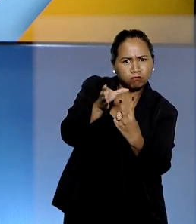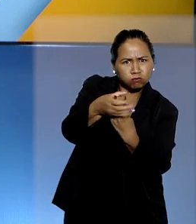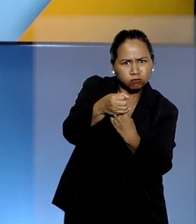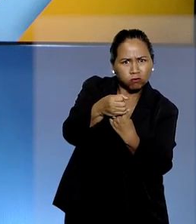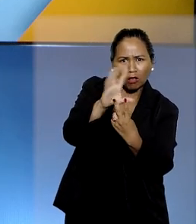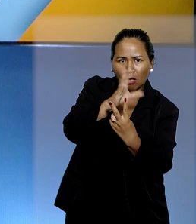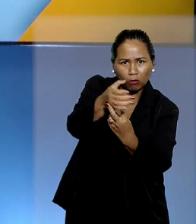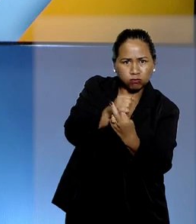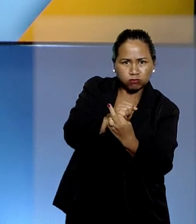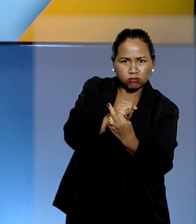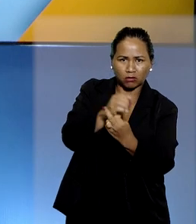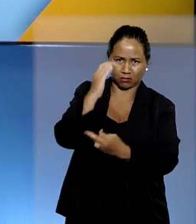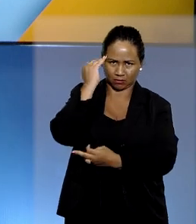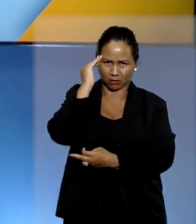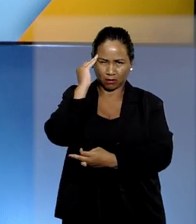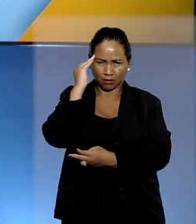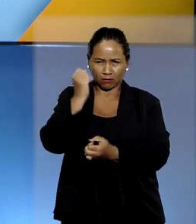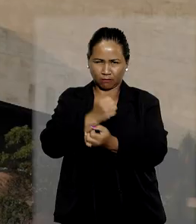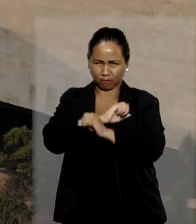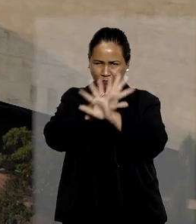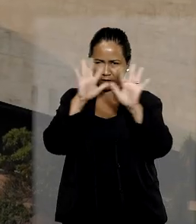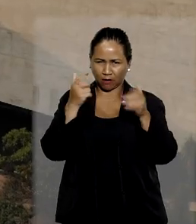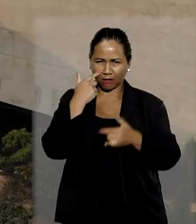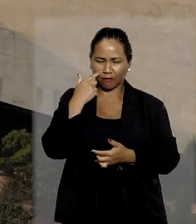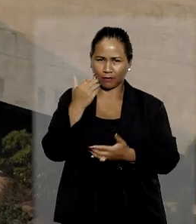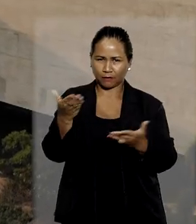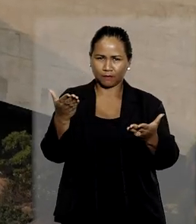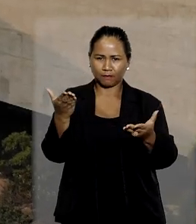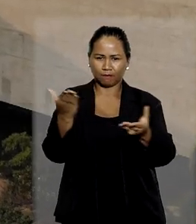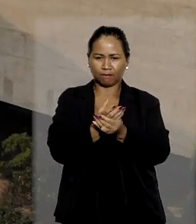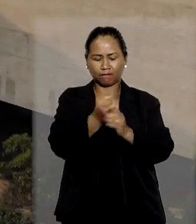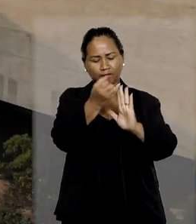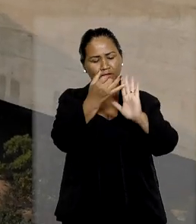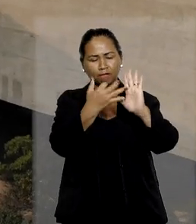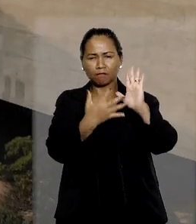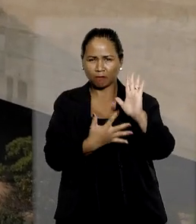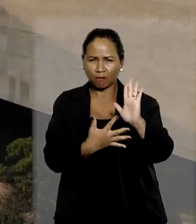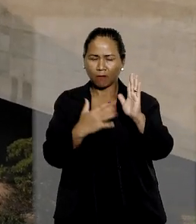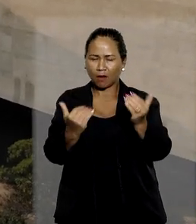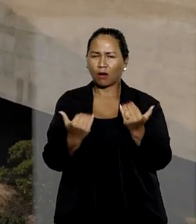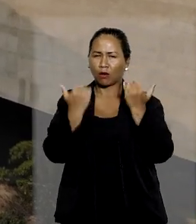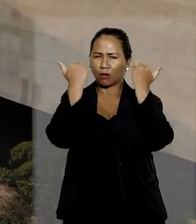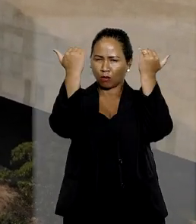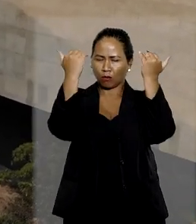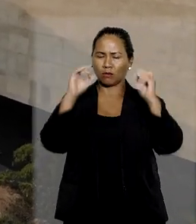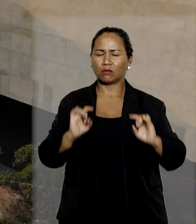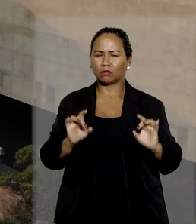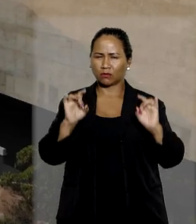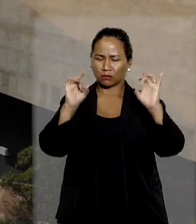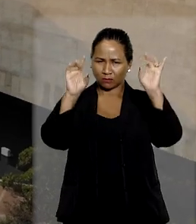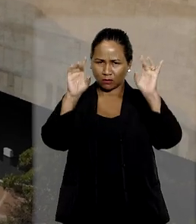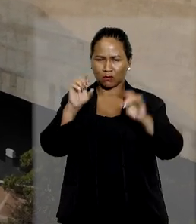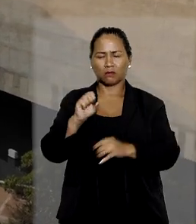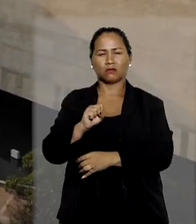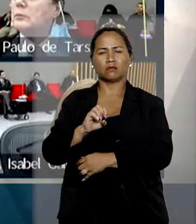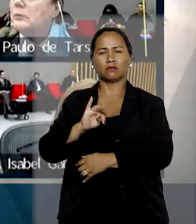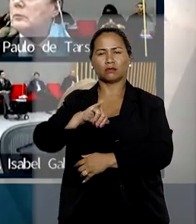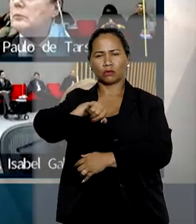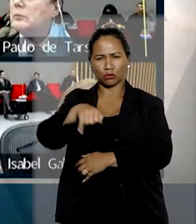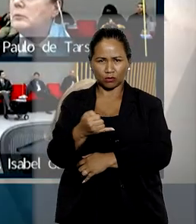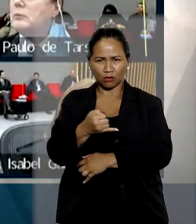cabe ao devedor. Entenda. Ao acolher embargos de divergência, a Corte Especial do STJ